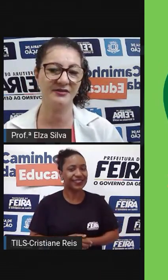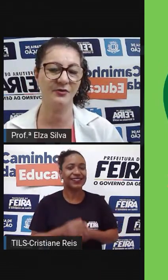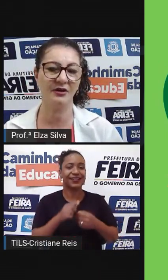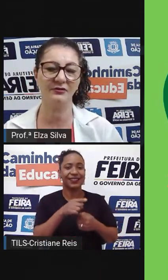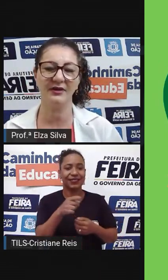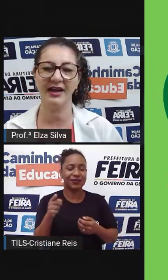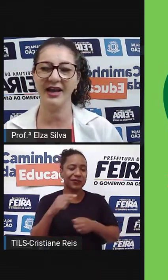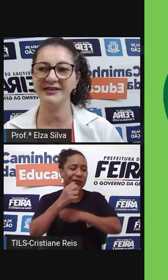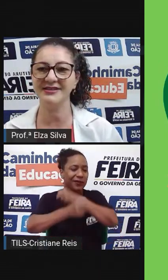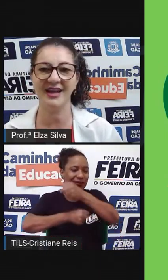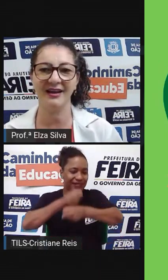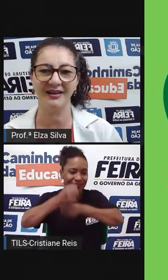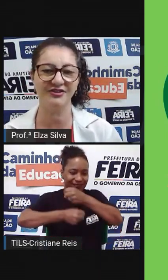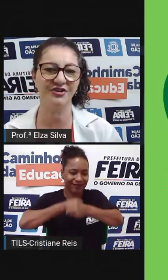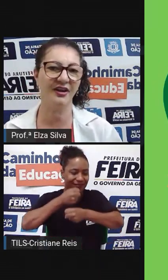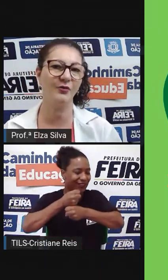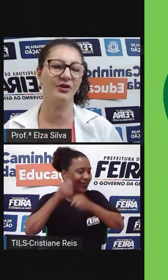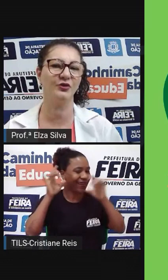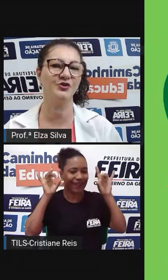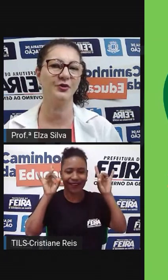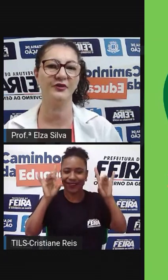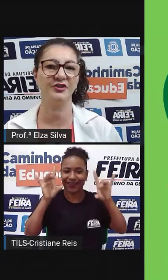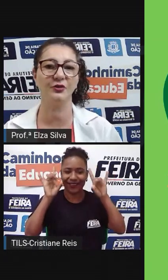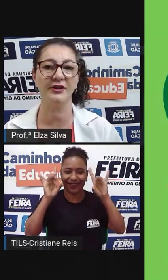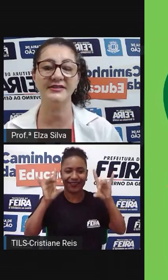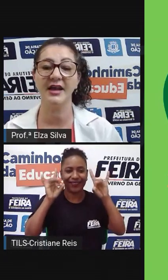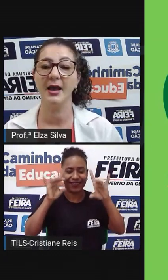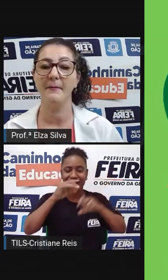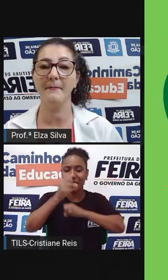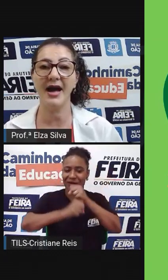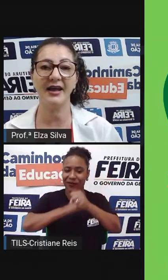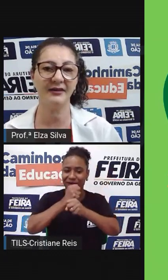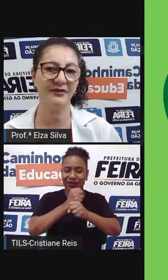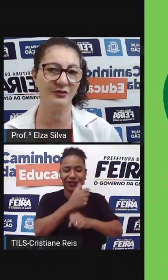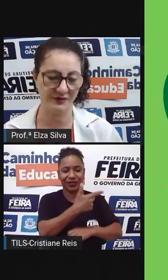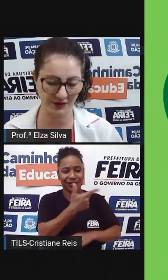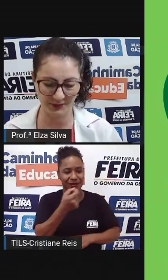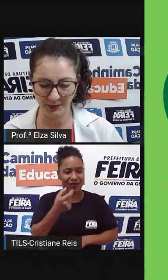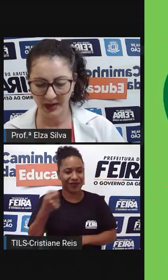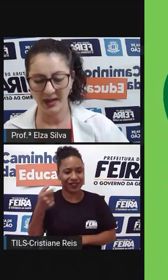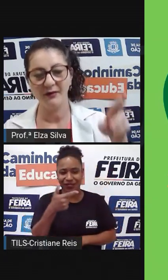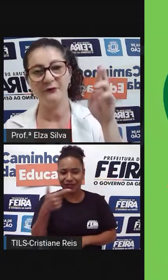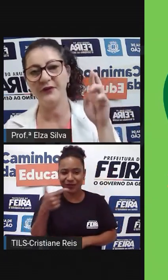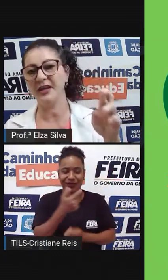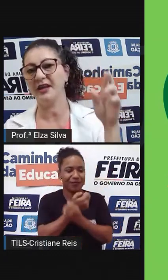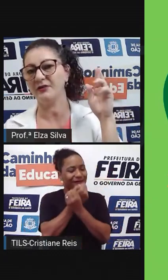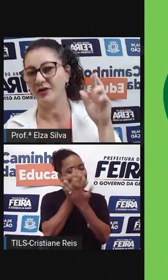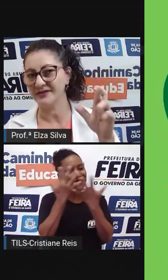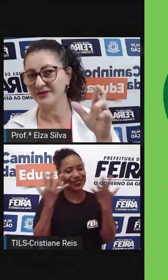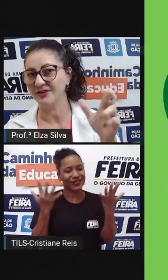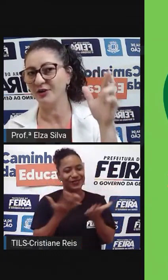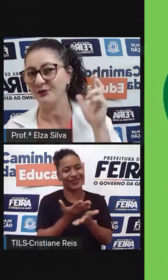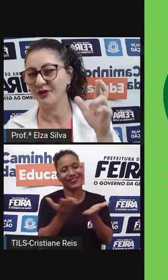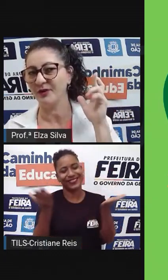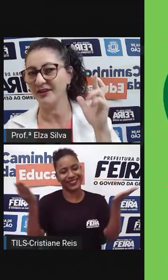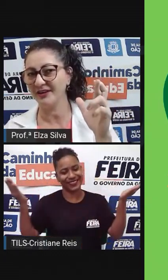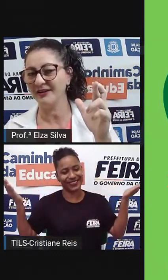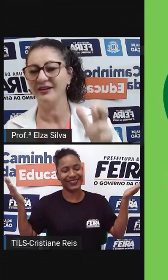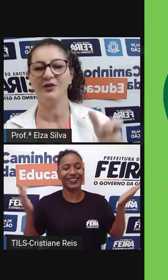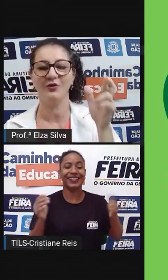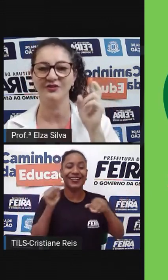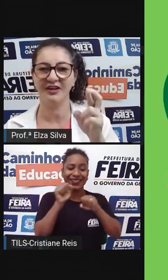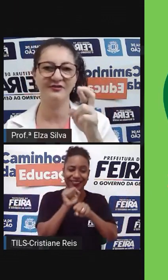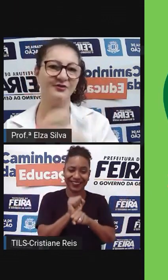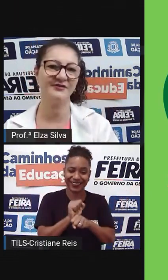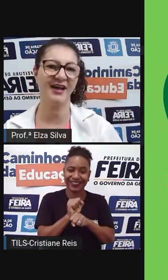vocês um ano excelente O ano 2022 Maravilhoso Finger crossed Eu fico aqui